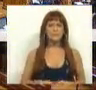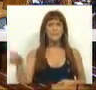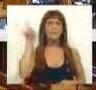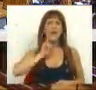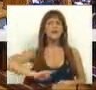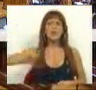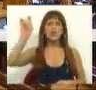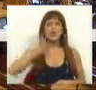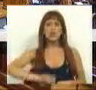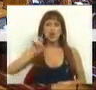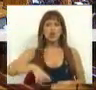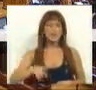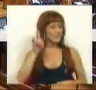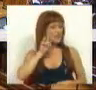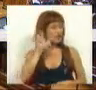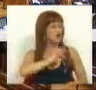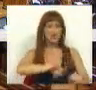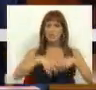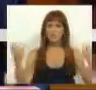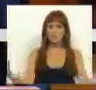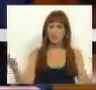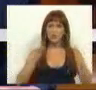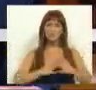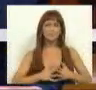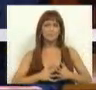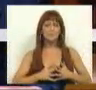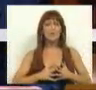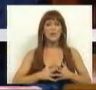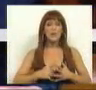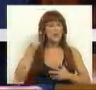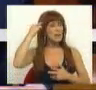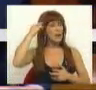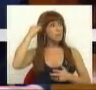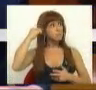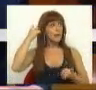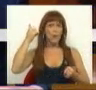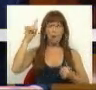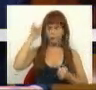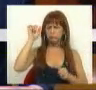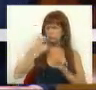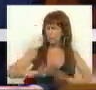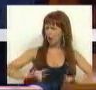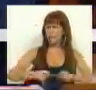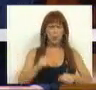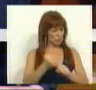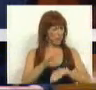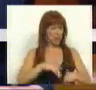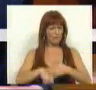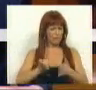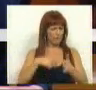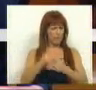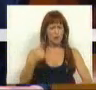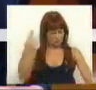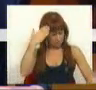Senhora Presidente, Senhoras e Senhores Deputados, é com a consciência tranquila do trabalho feito e com a